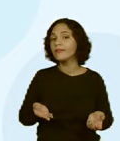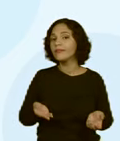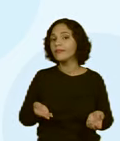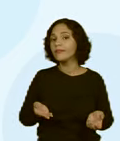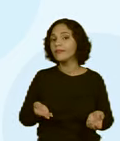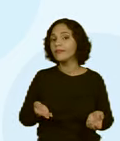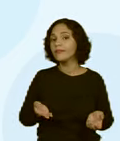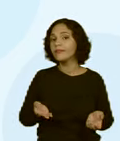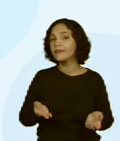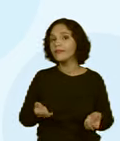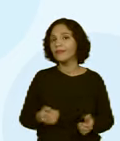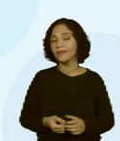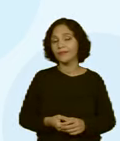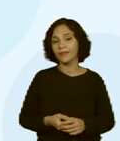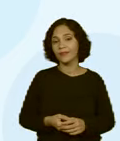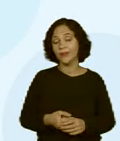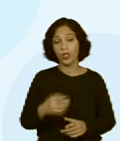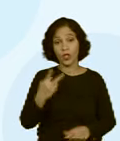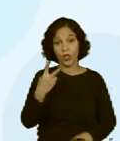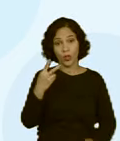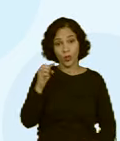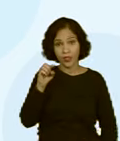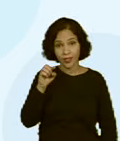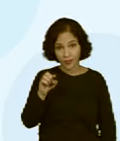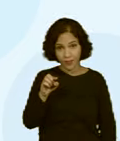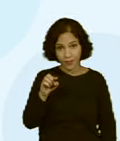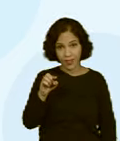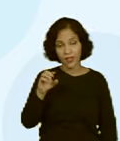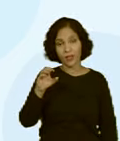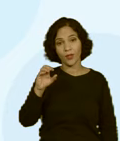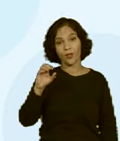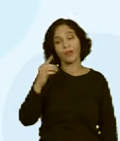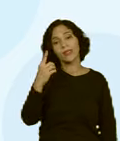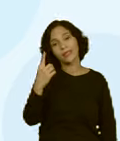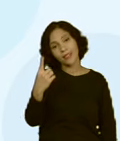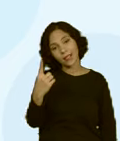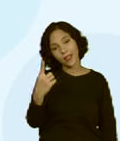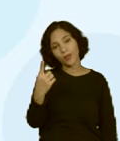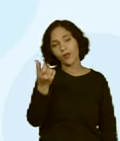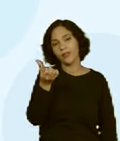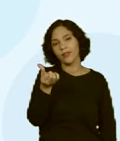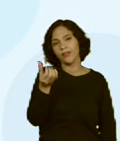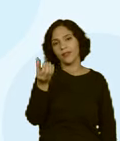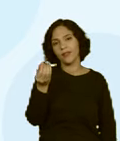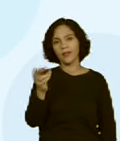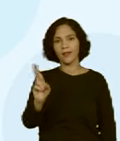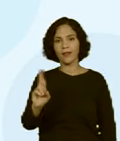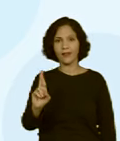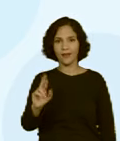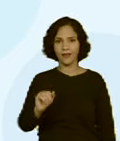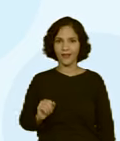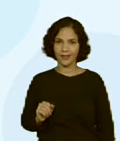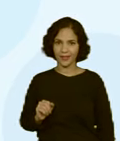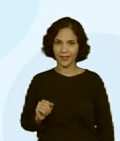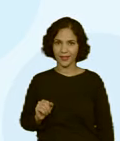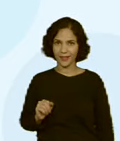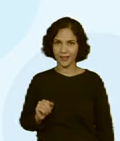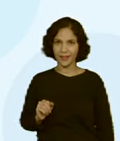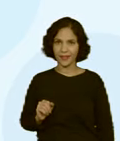Você vai chegar em R$ 2.160,00. Tá?